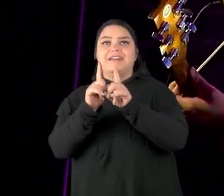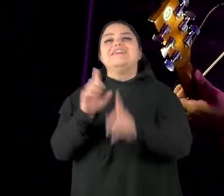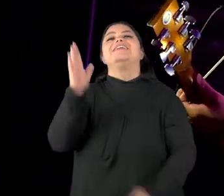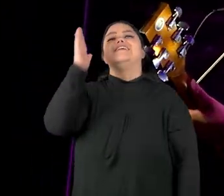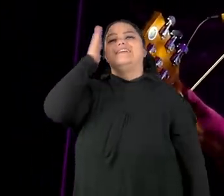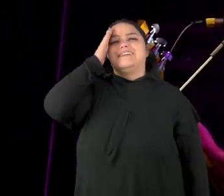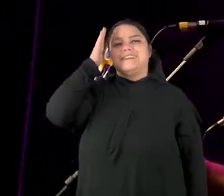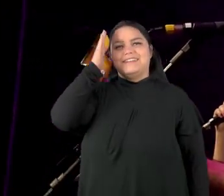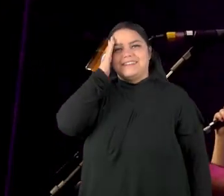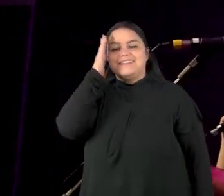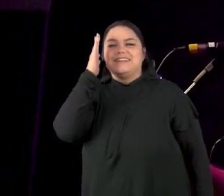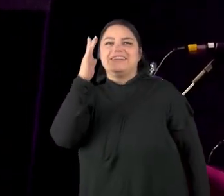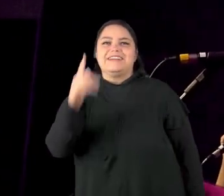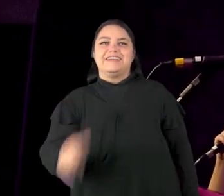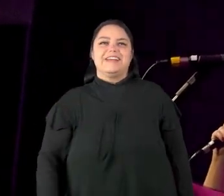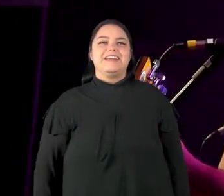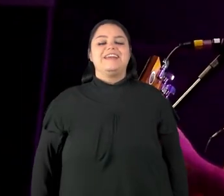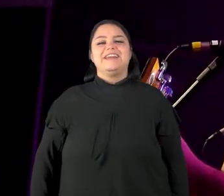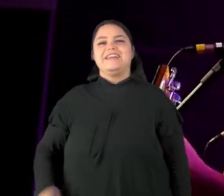entendendo.